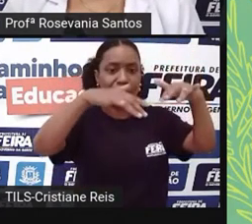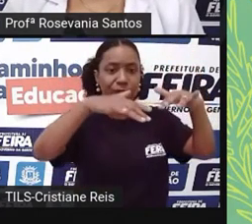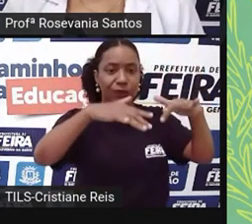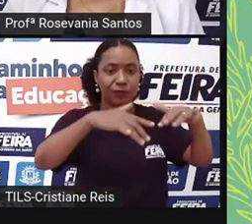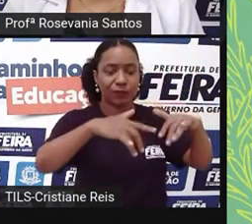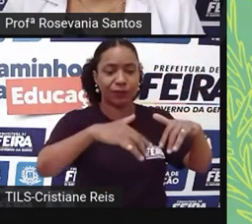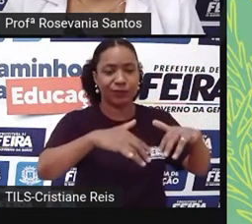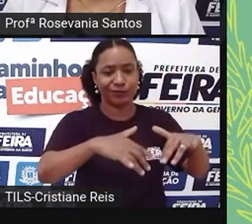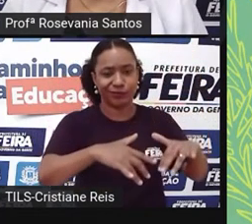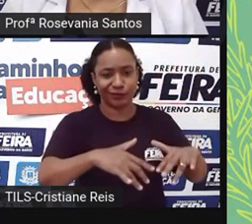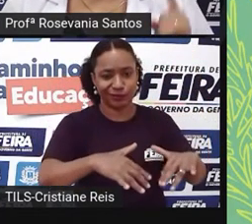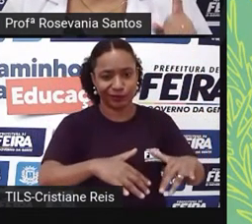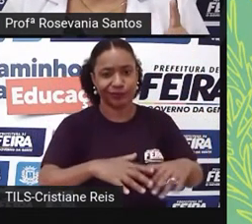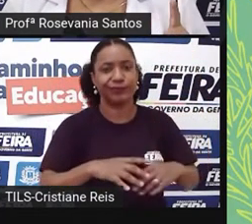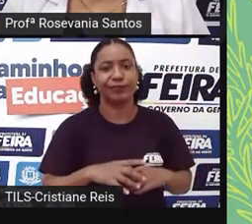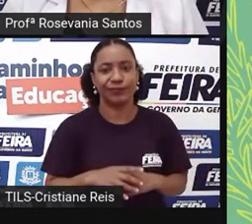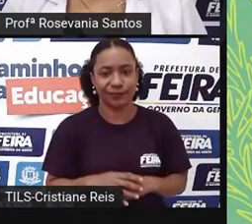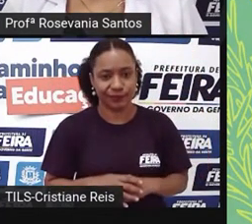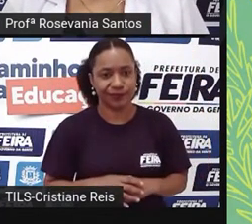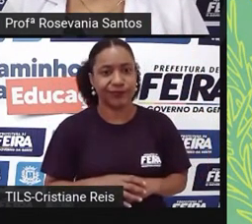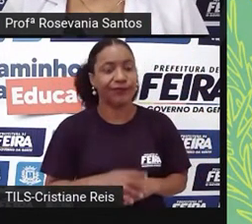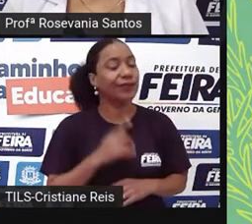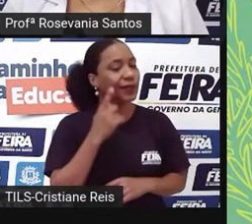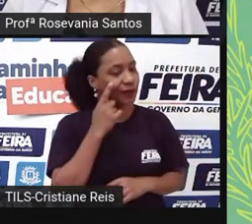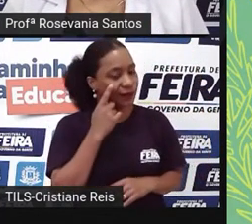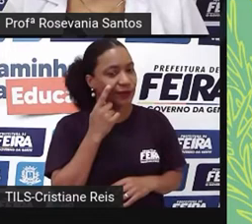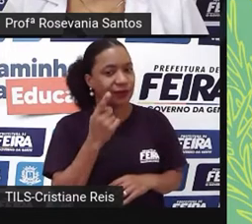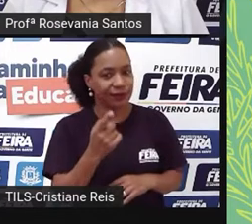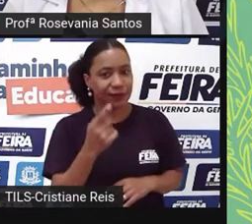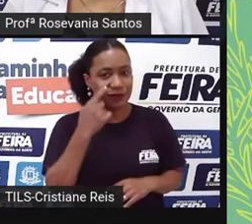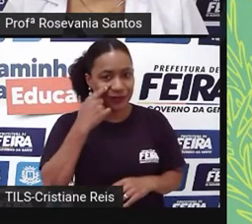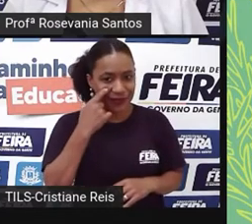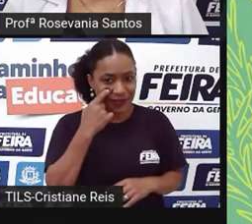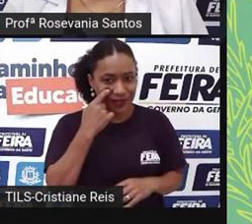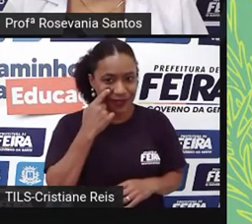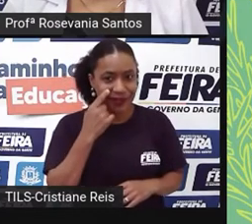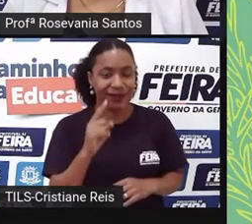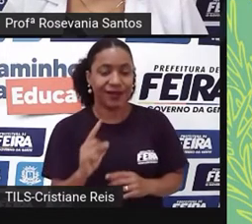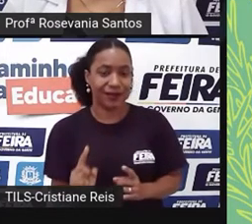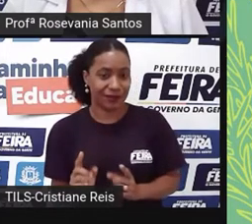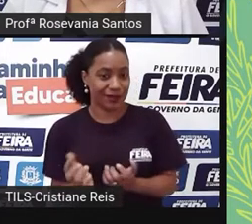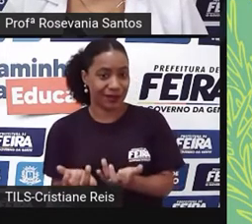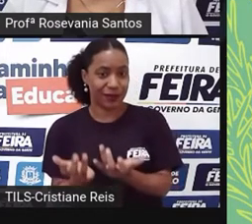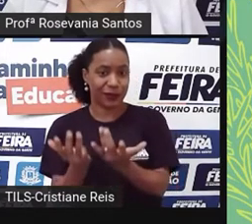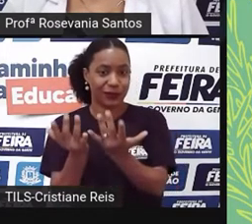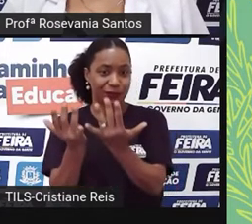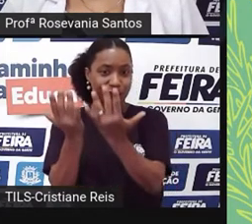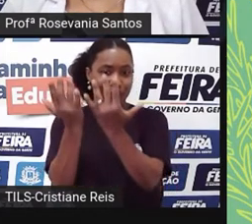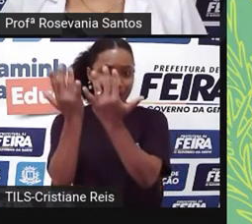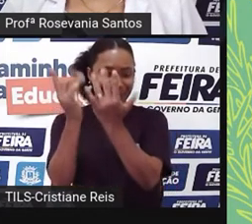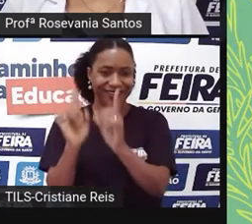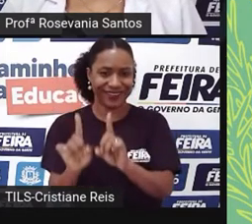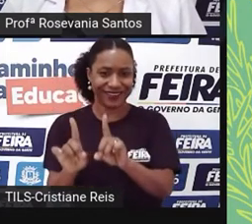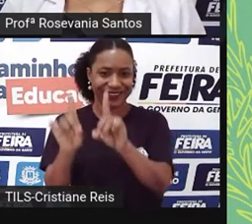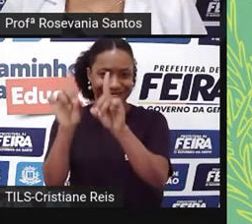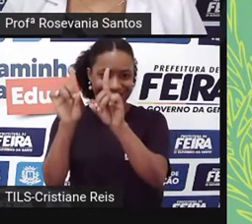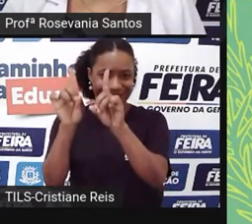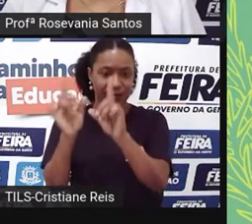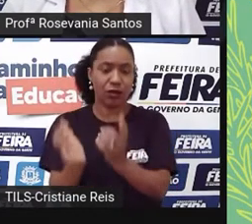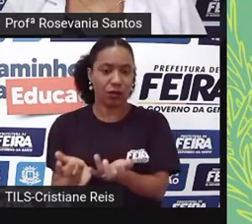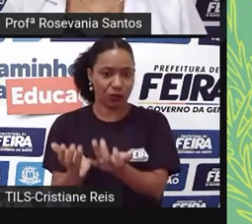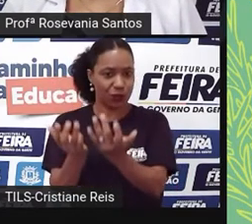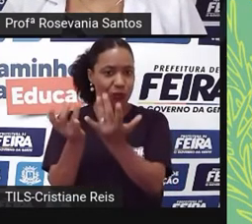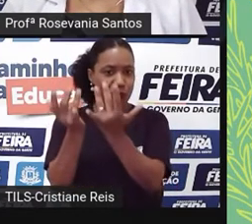evapora da vegetação. Ó, por isso essas setinhas aqui, ó, a setinha aqui era só subindo. Então, a evaporação tá